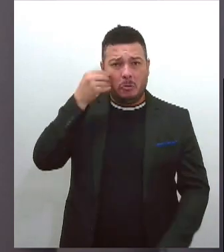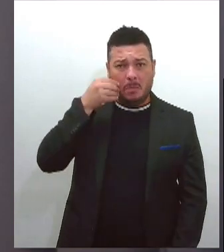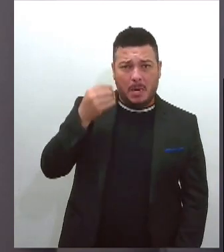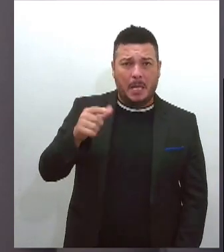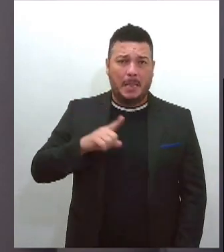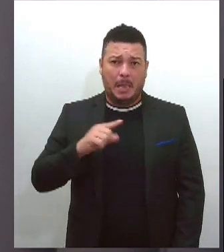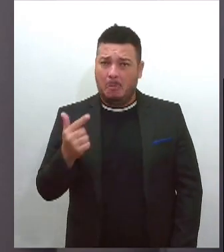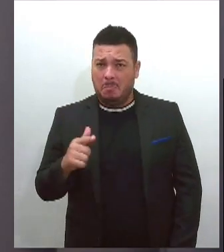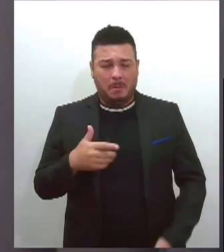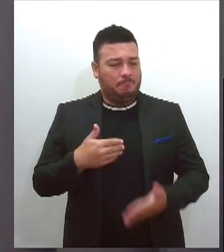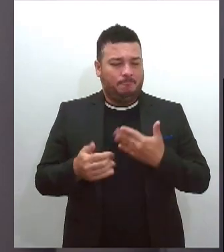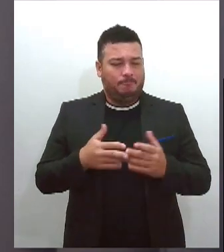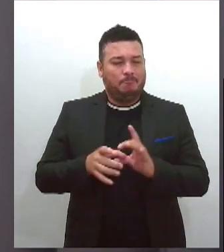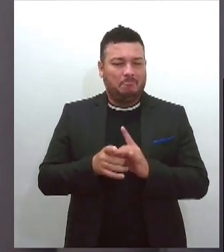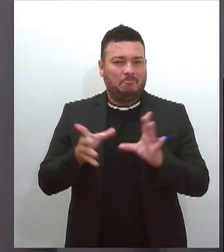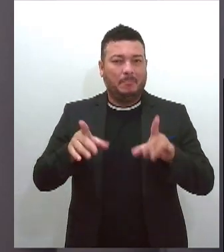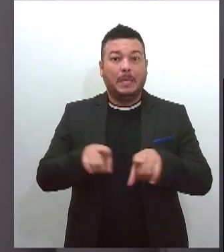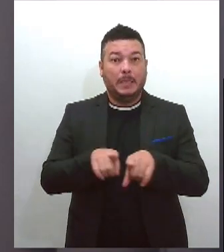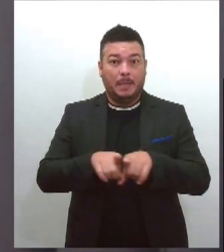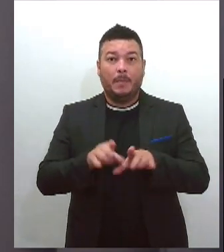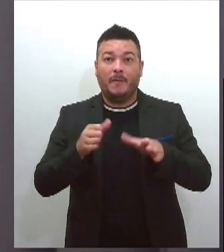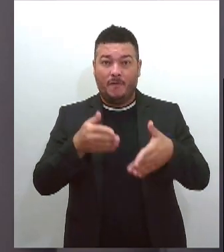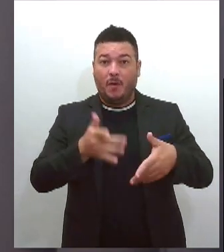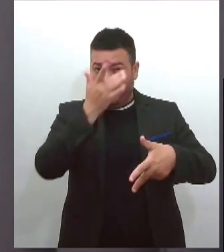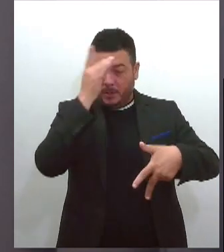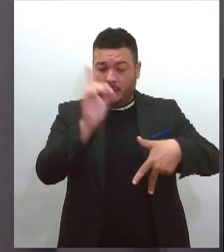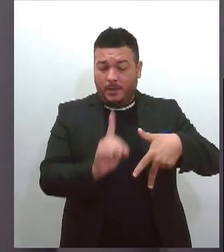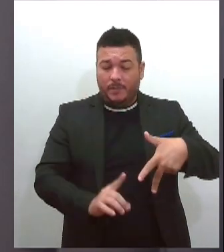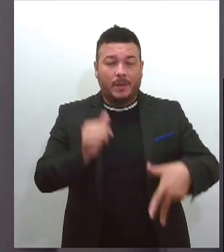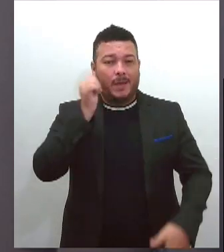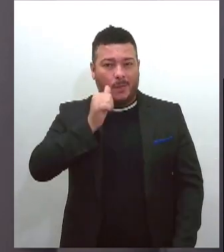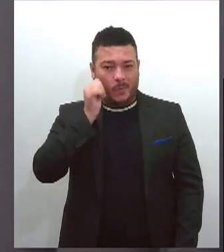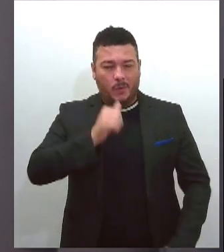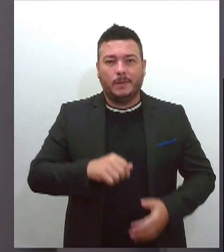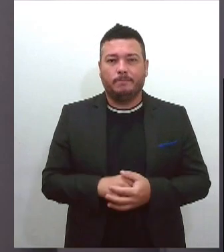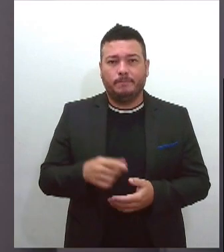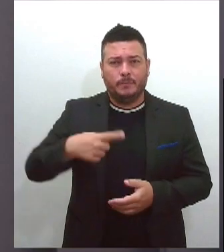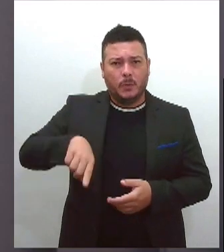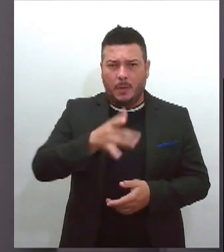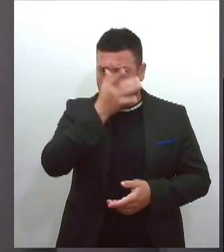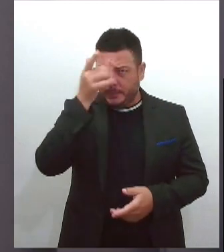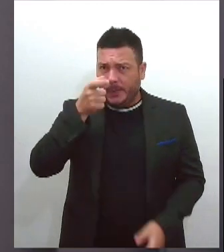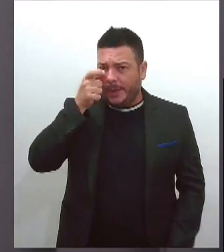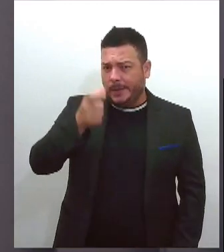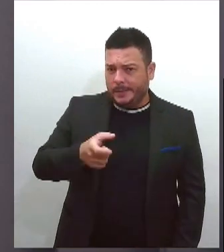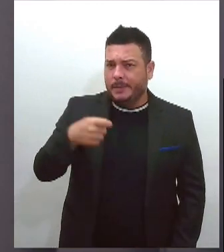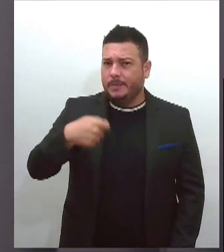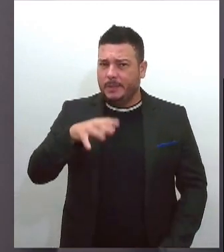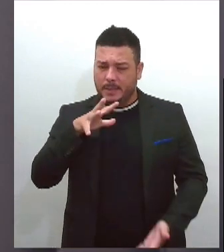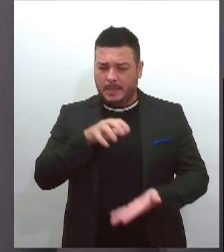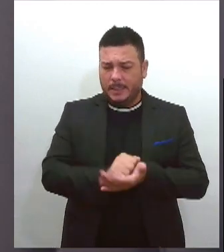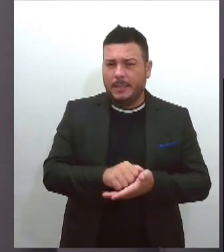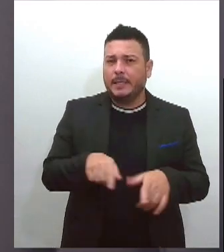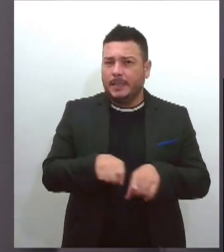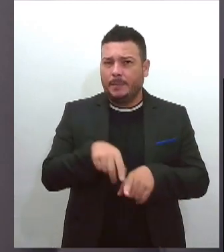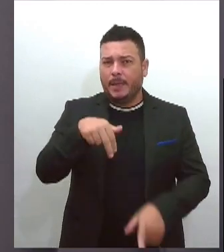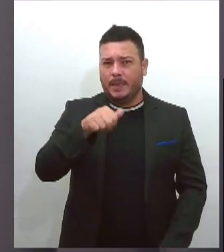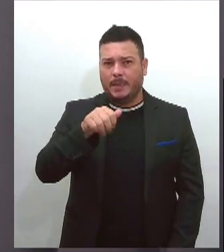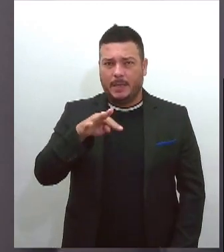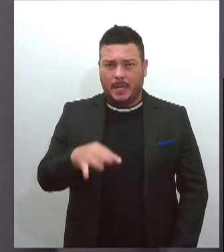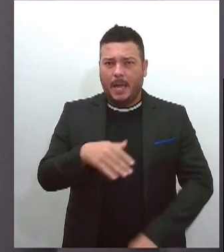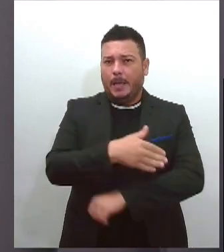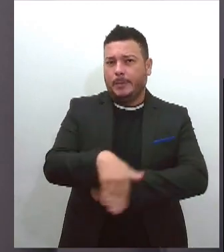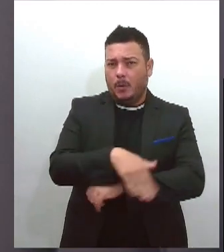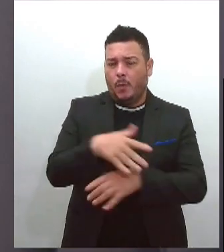para mulheres e pessoas com deficiência. Os candidatos interessados devem se cadastrar no NAT, localizado na rua Santa Luzia